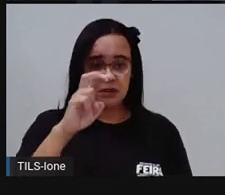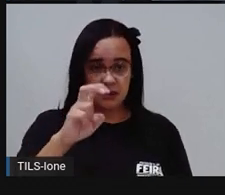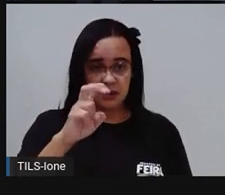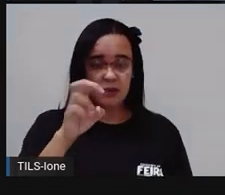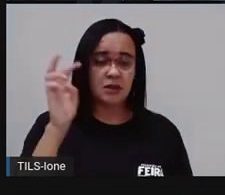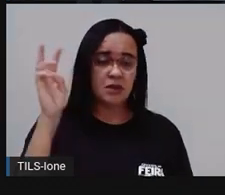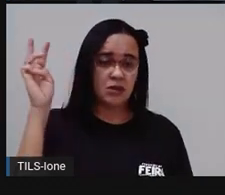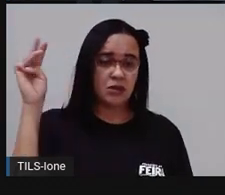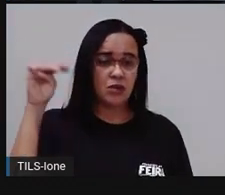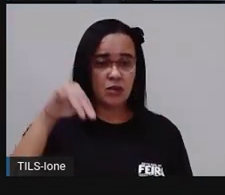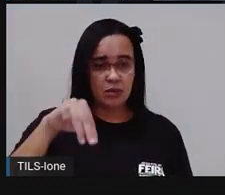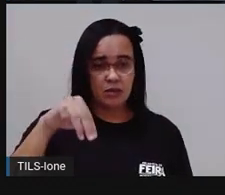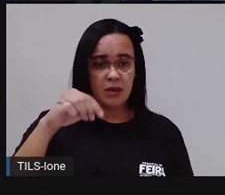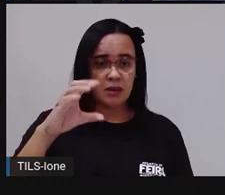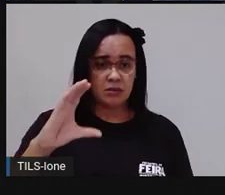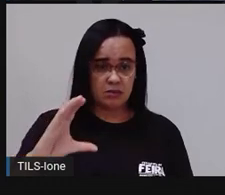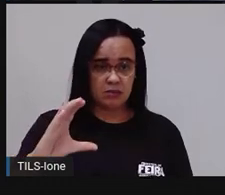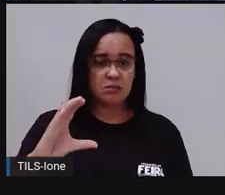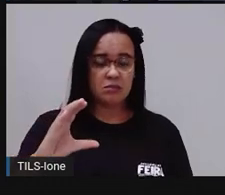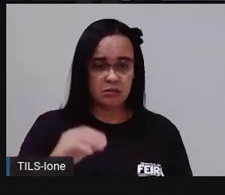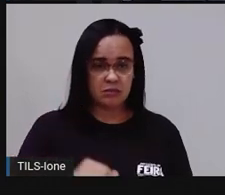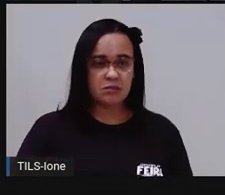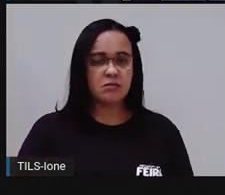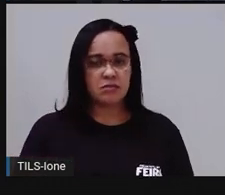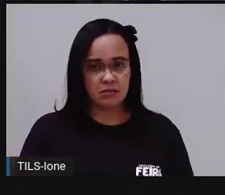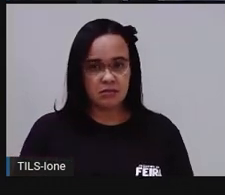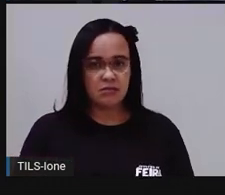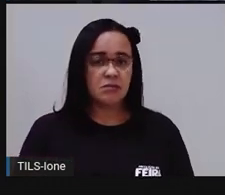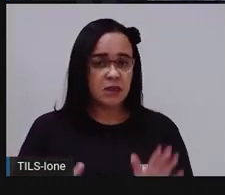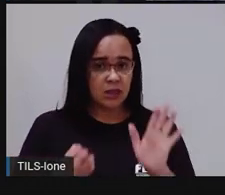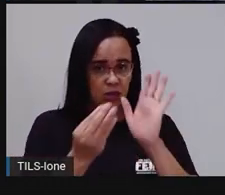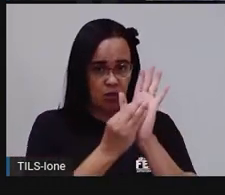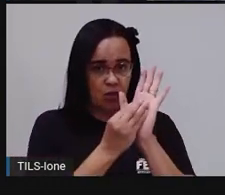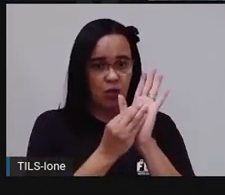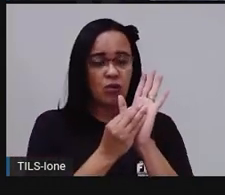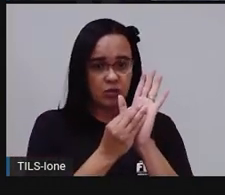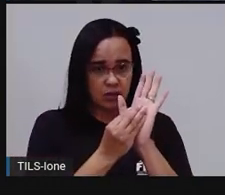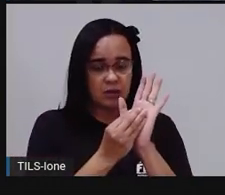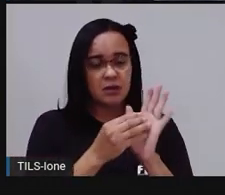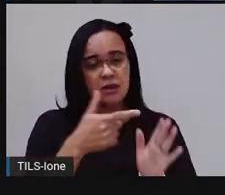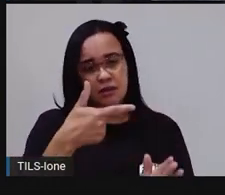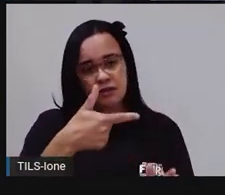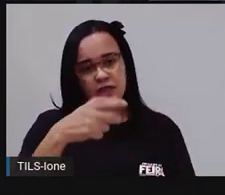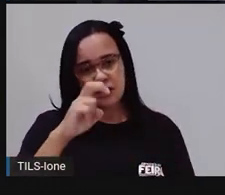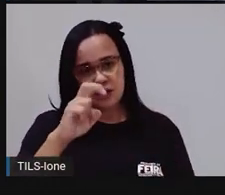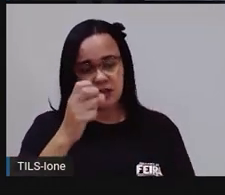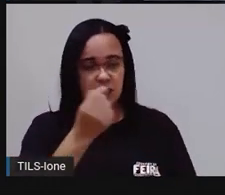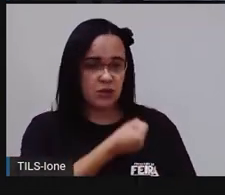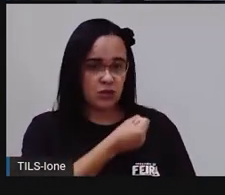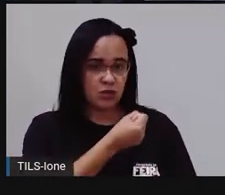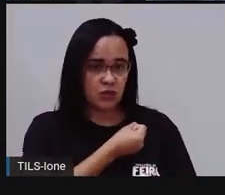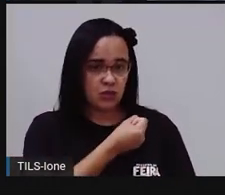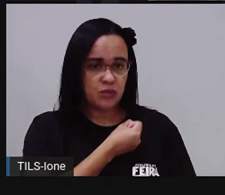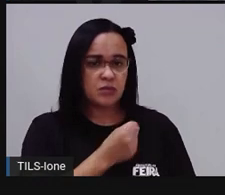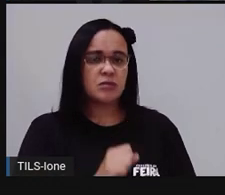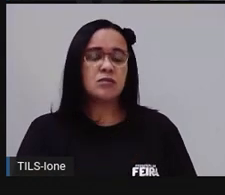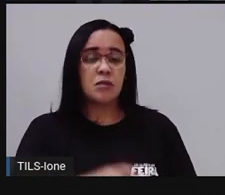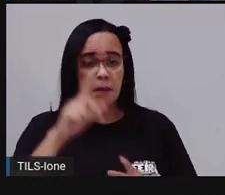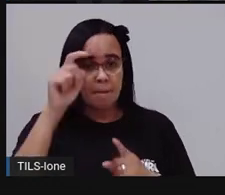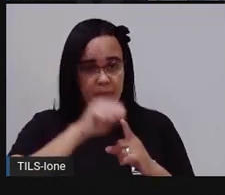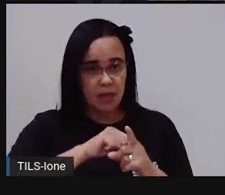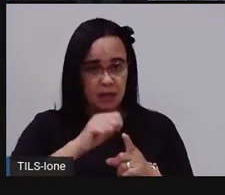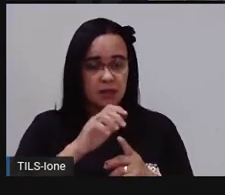cúbicos. Aí a gente vem aqui, ó. E coloca o número 25, pra gente saber quanto foi que eles consumiram nesse mês.